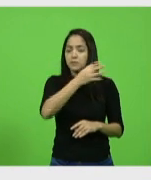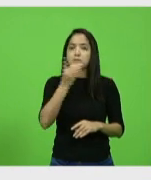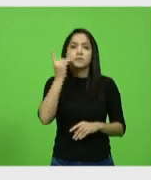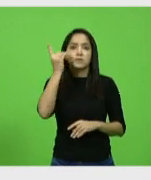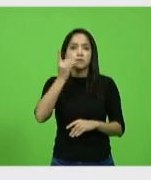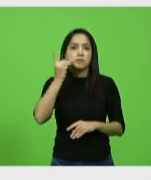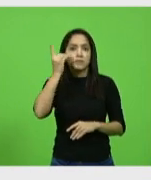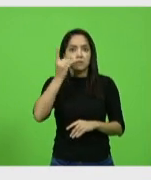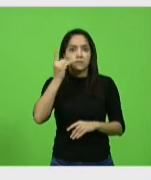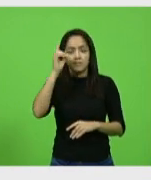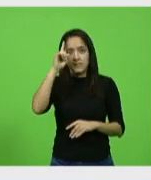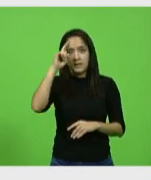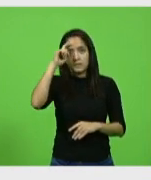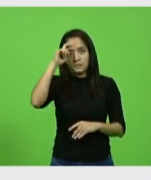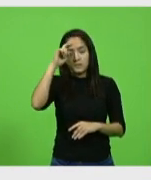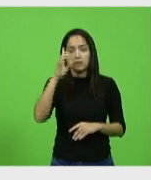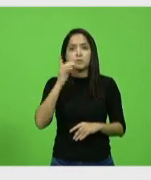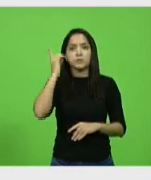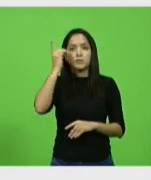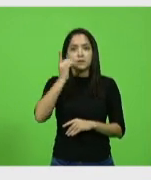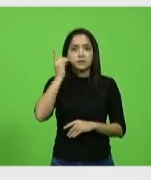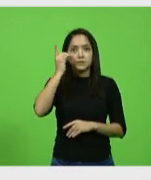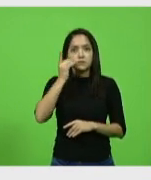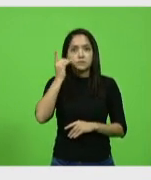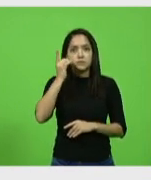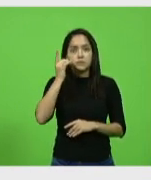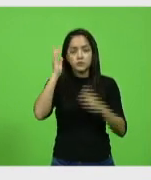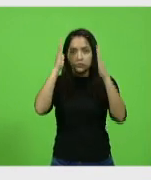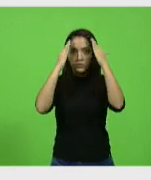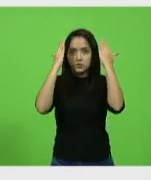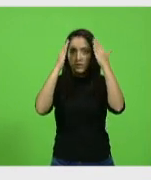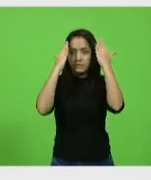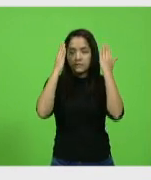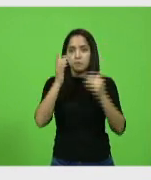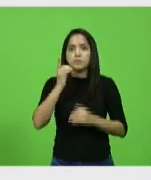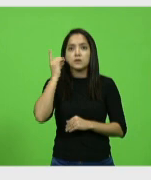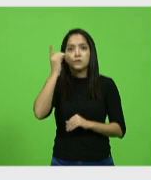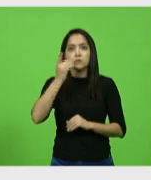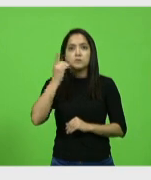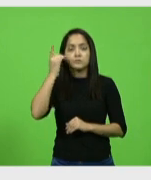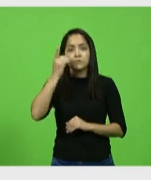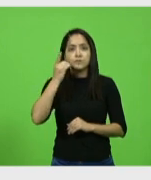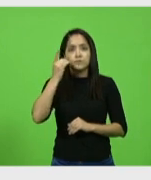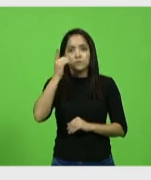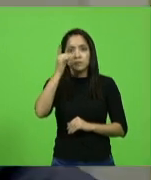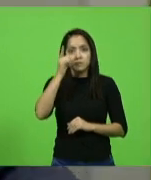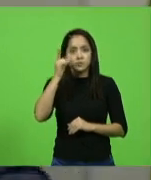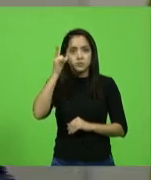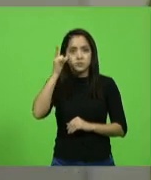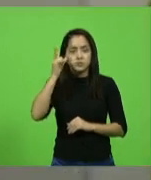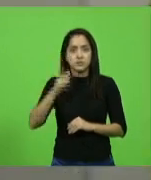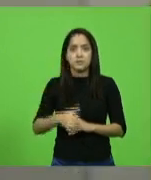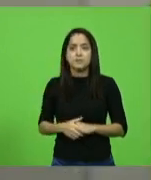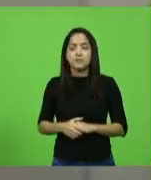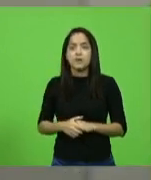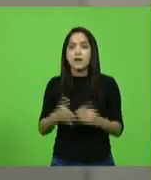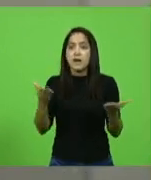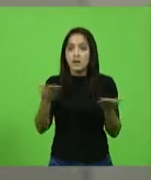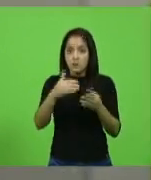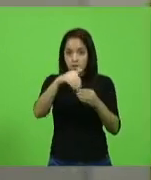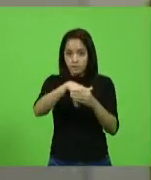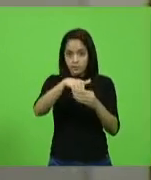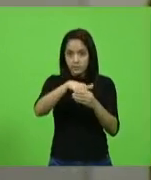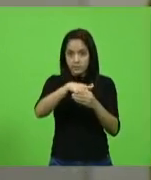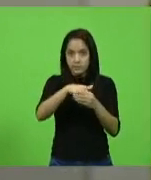deputado Marcos Vieira, no deputado José Milton Schaefer e no deputado Laércio Schuster. Agora a votação é